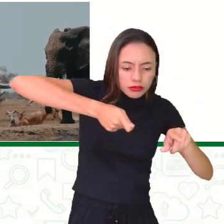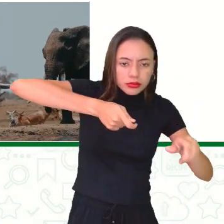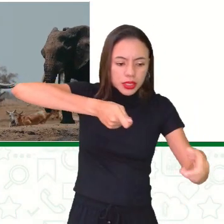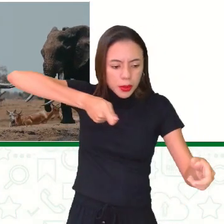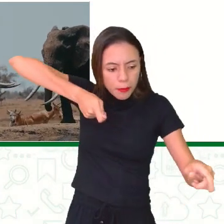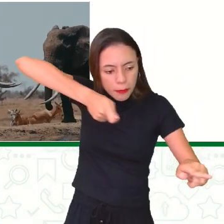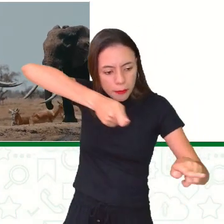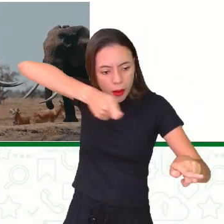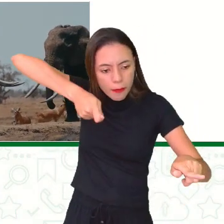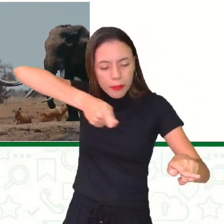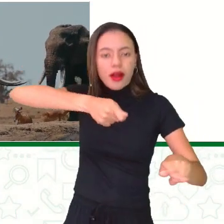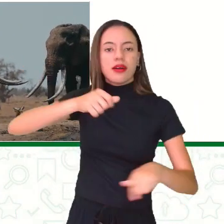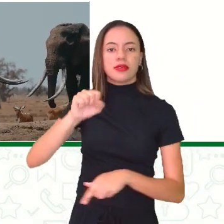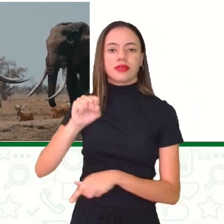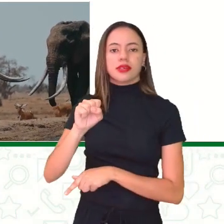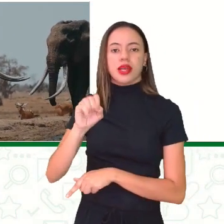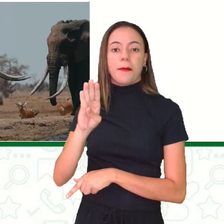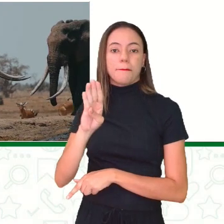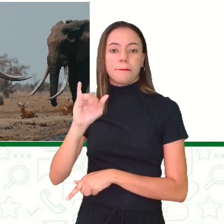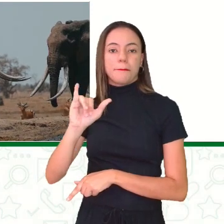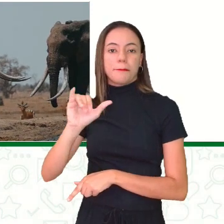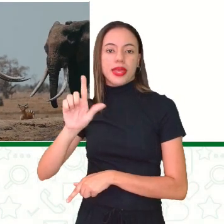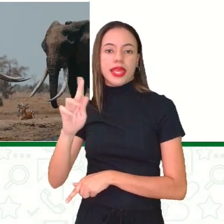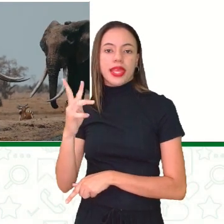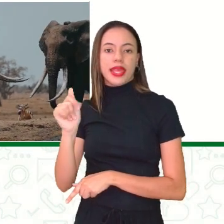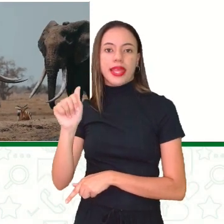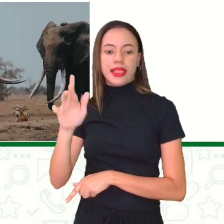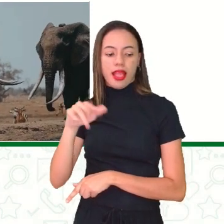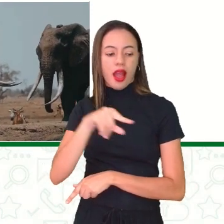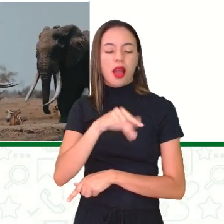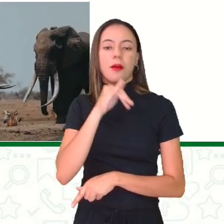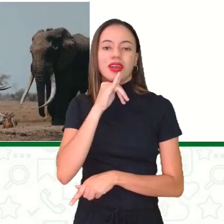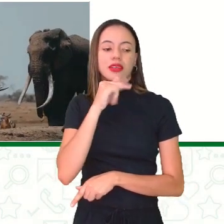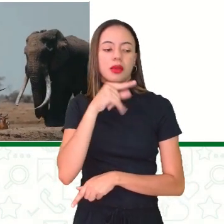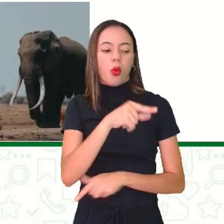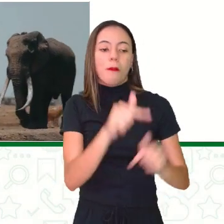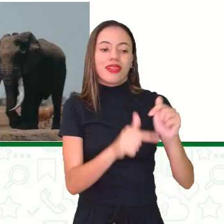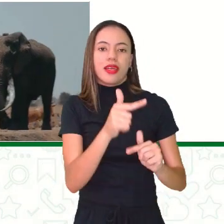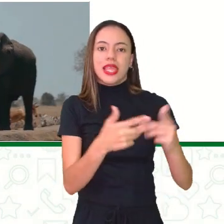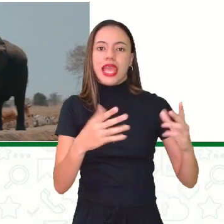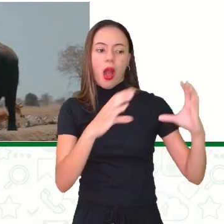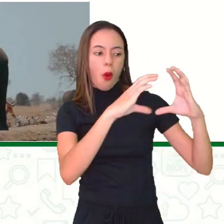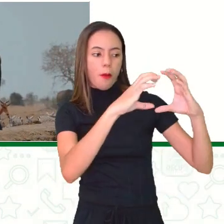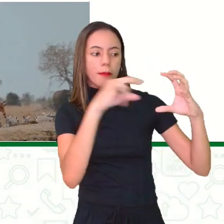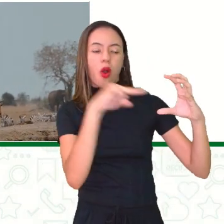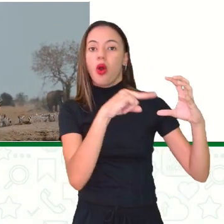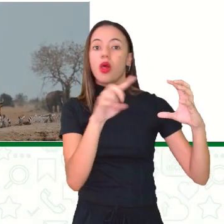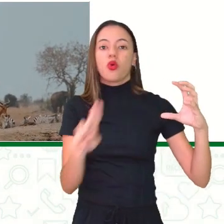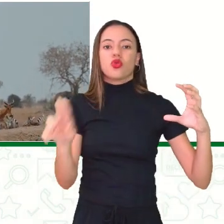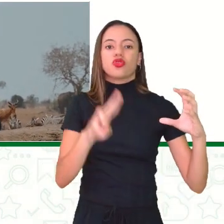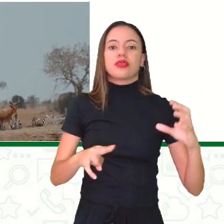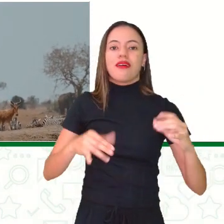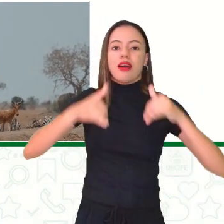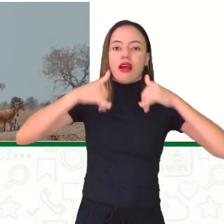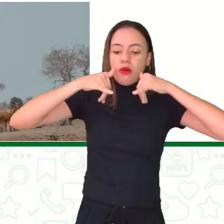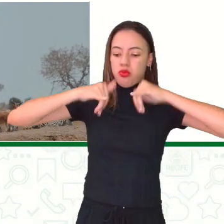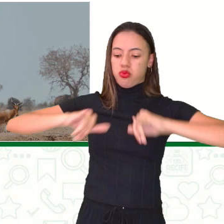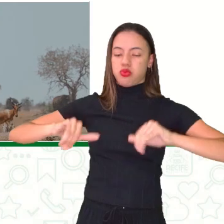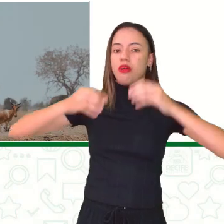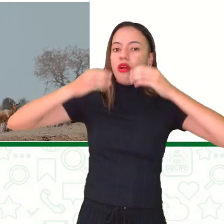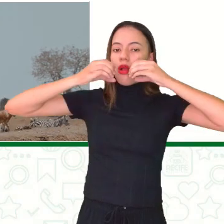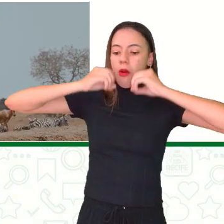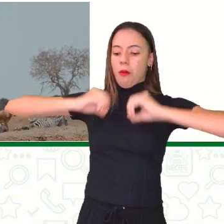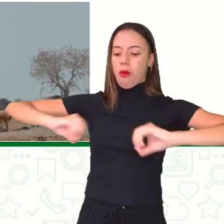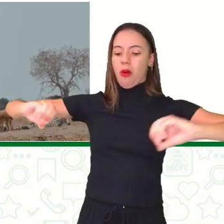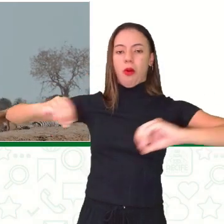joguinho, né? Com as presas dos elefantes, com o marfim dos elefantes. E isso estava causando uma